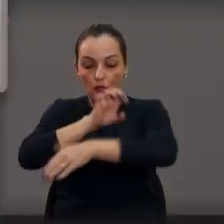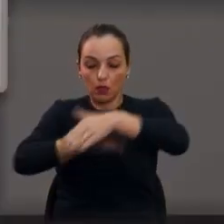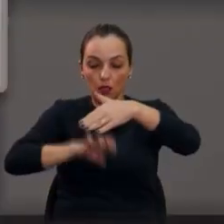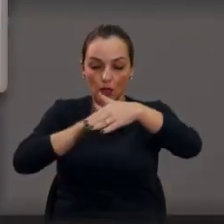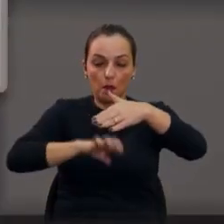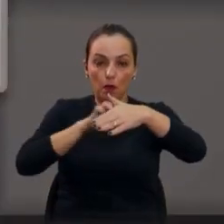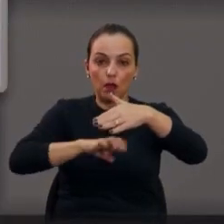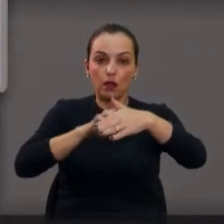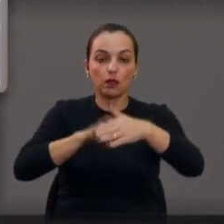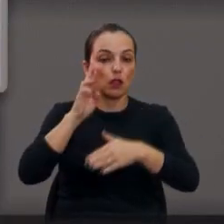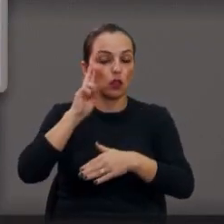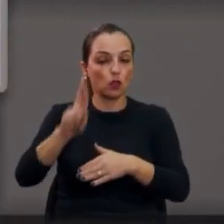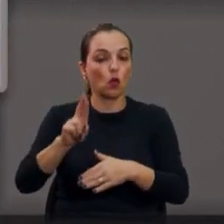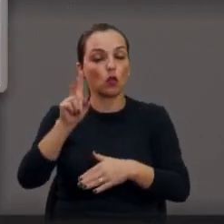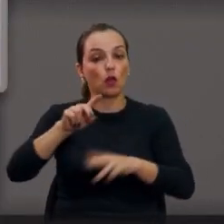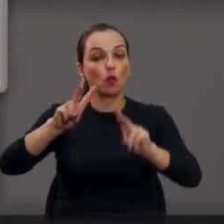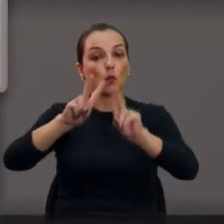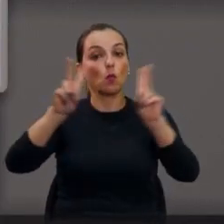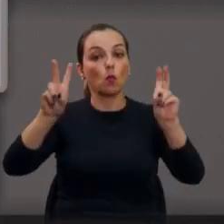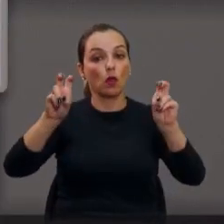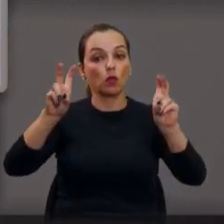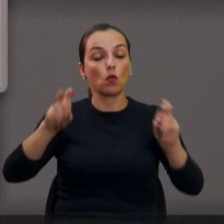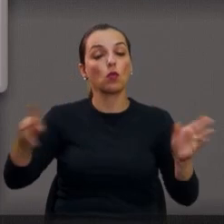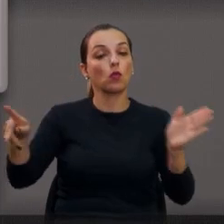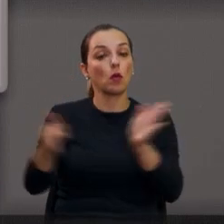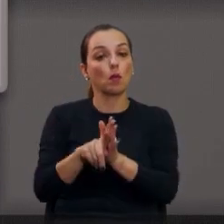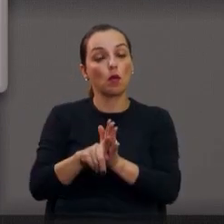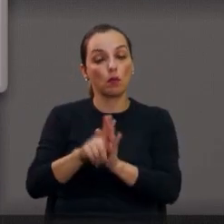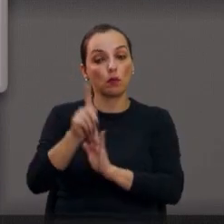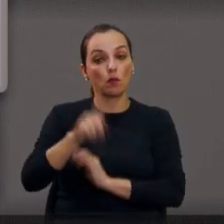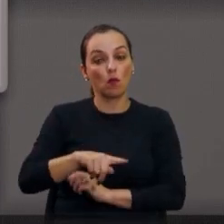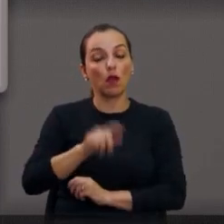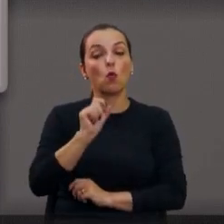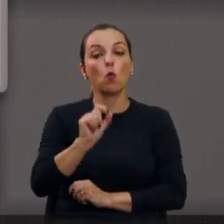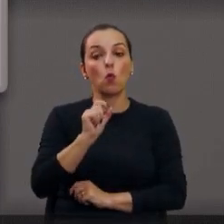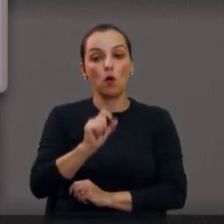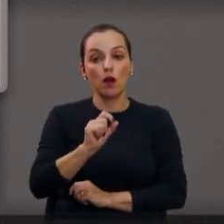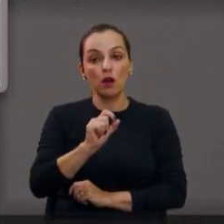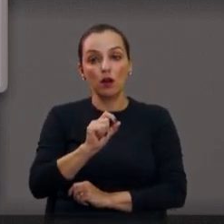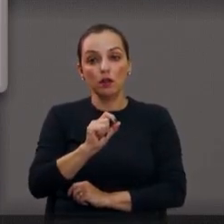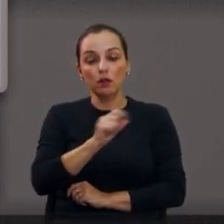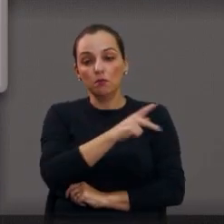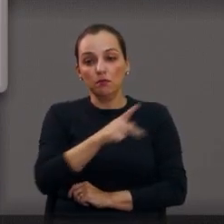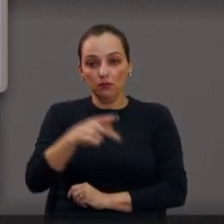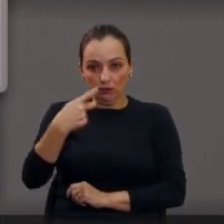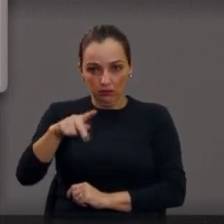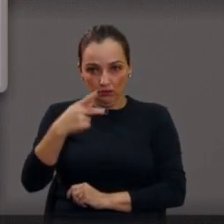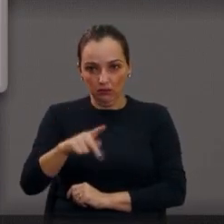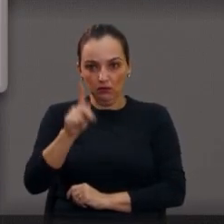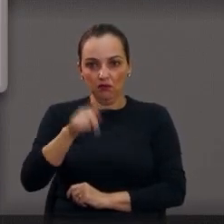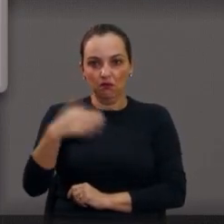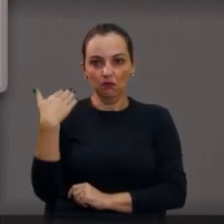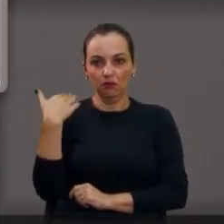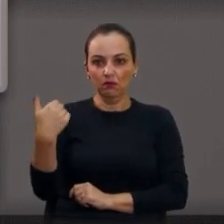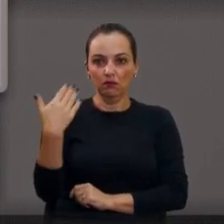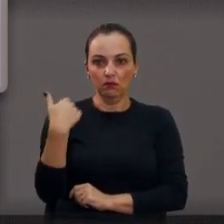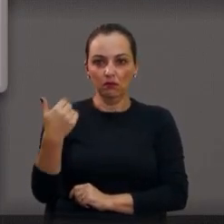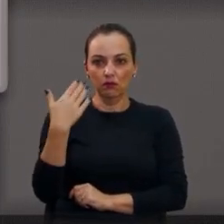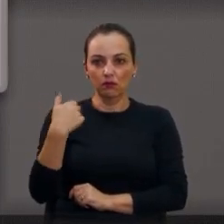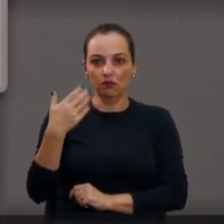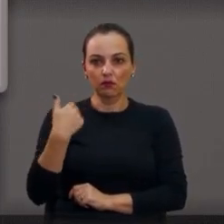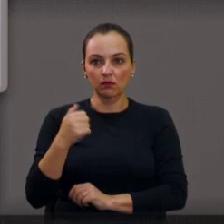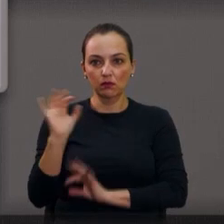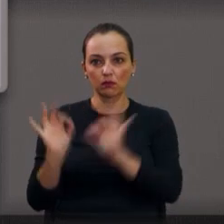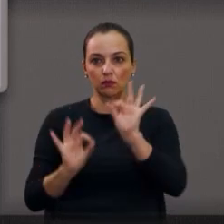uma pauta que também é do presidente, que nos chamou para compor essas